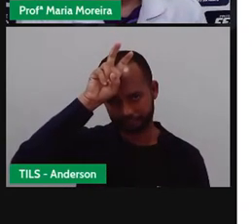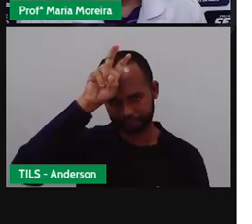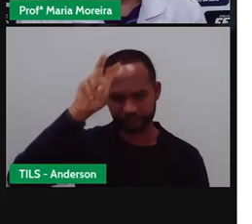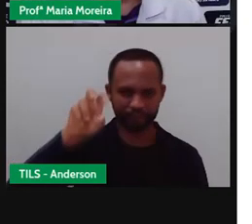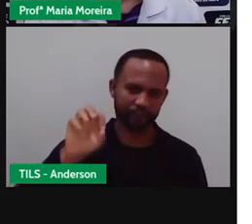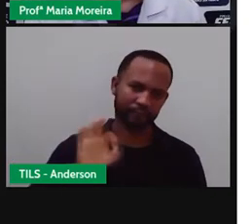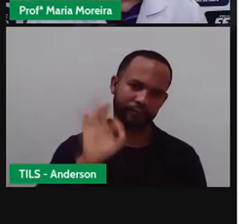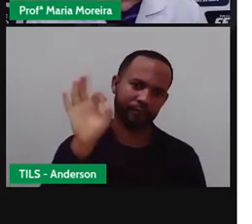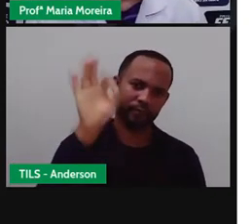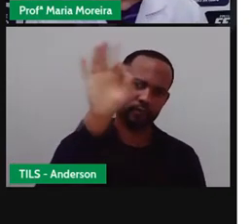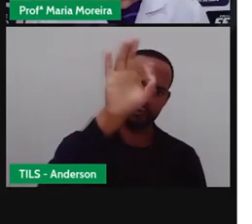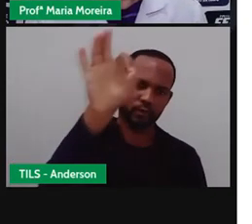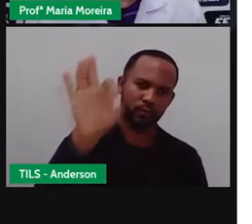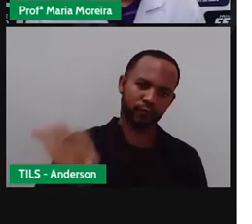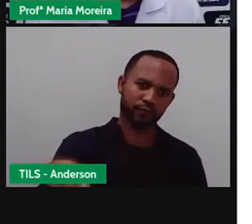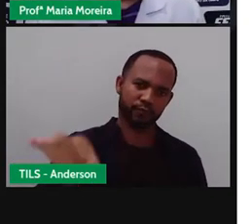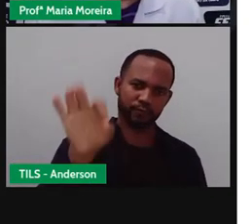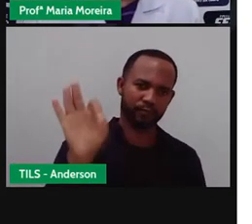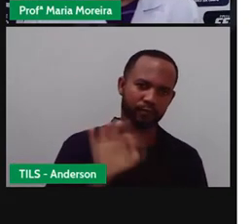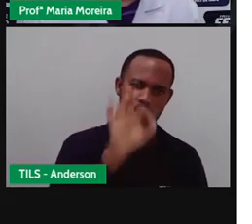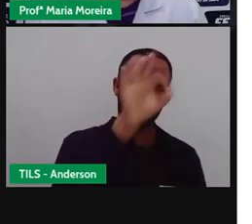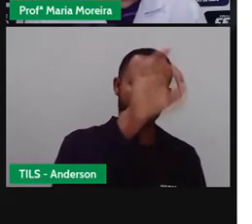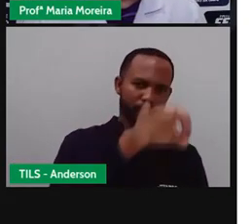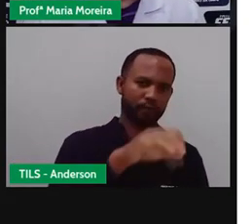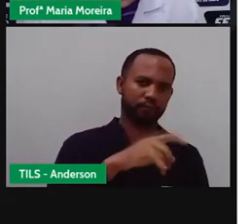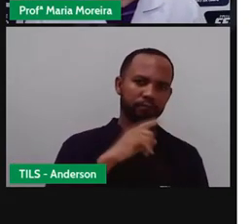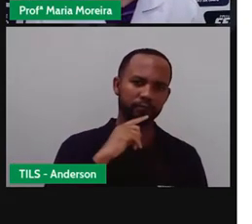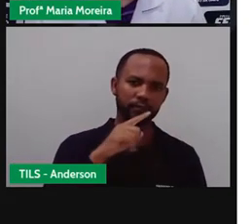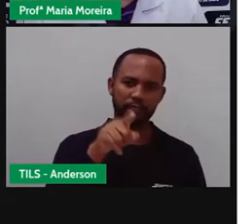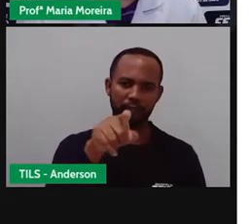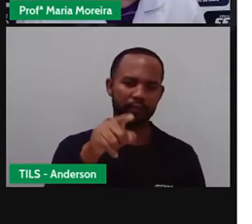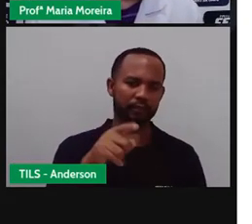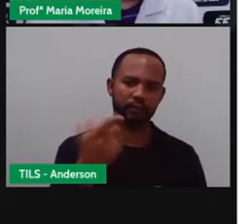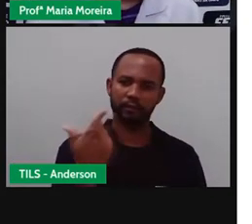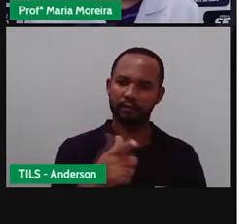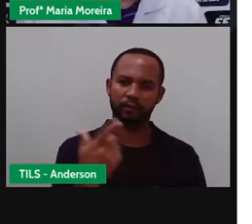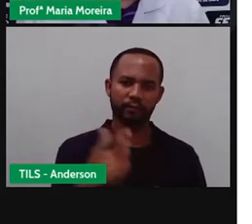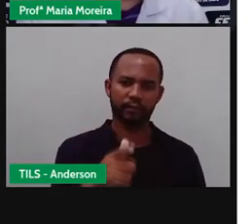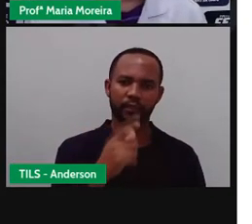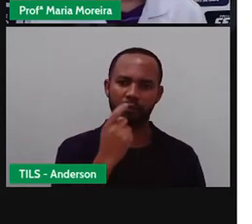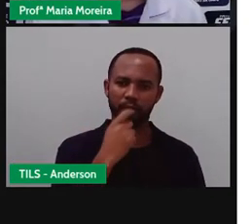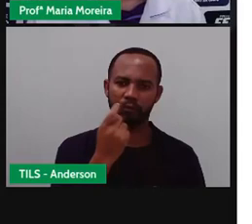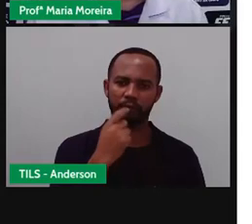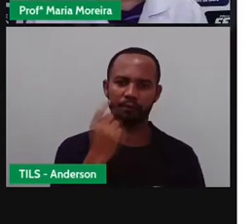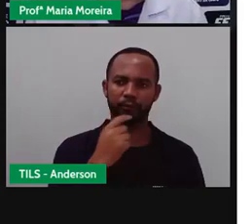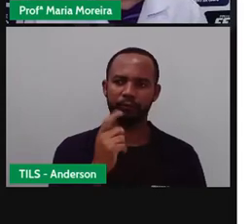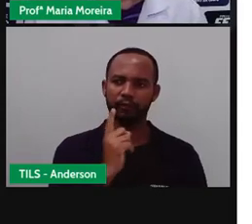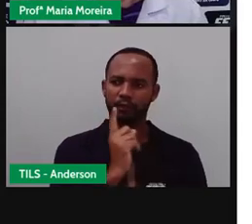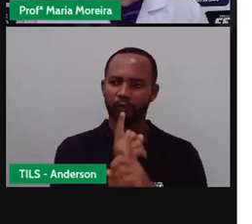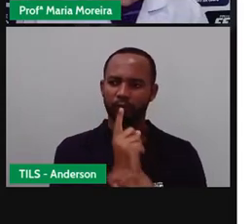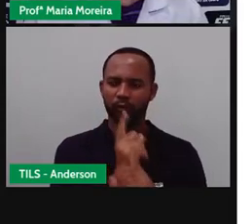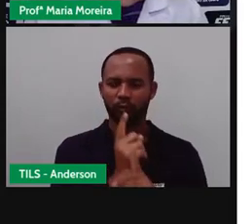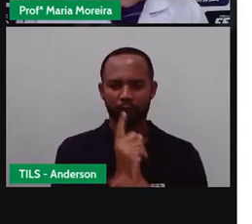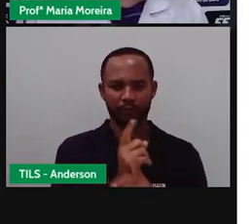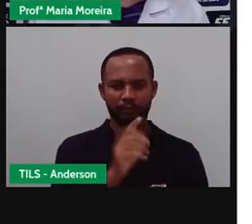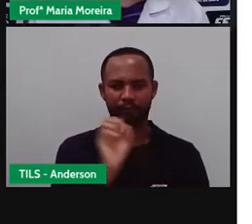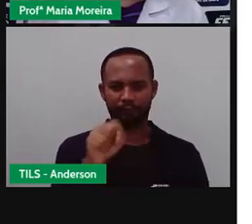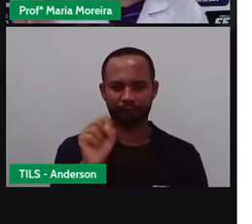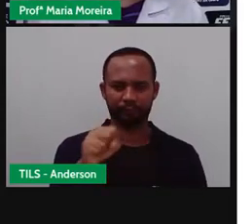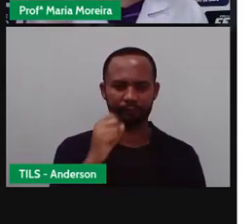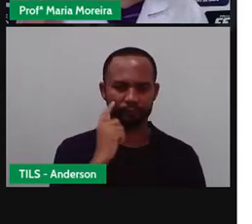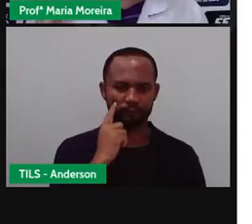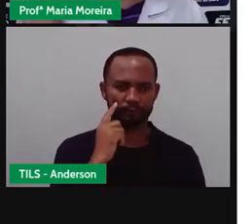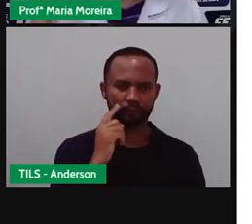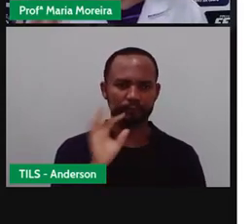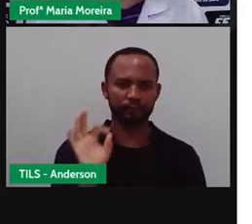Uma mosca, pois é. E é um animal invertebrado que a gente encontra aí comumente no nosso dia a dia. Pois é, mas